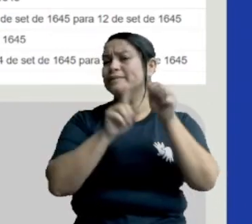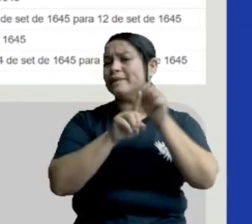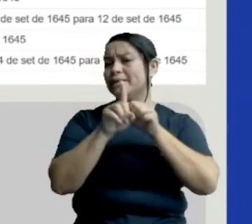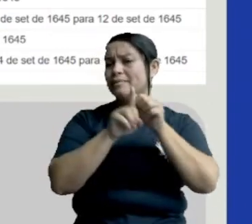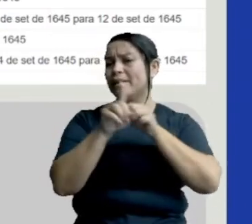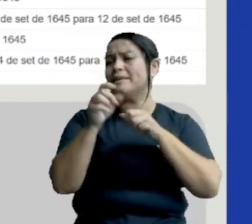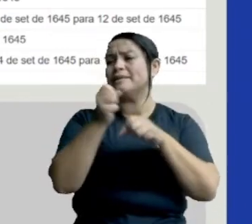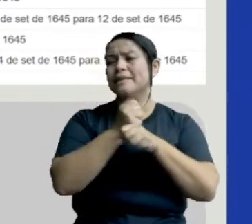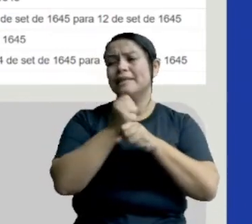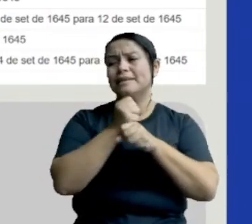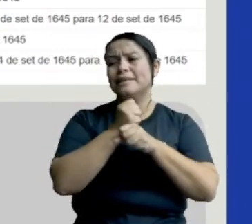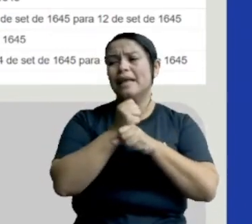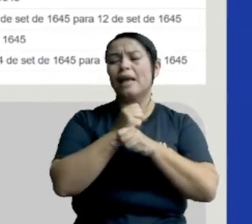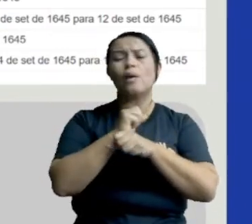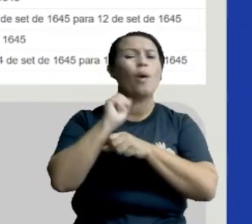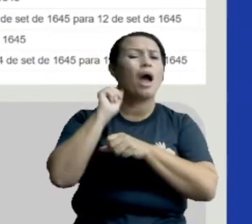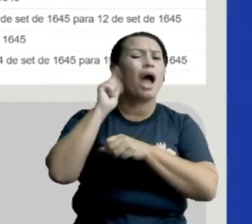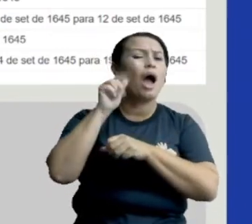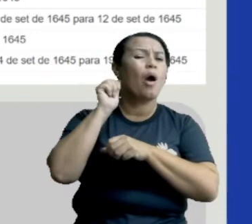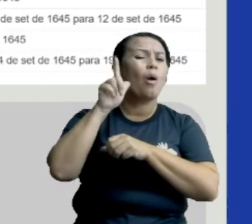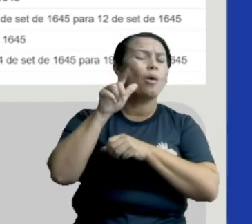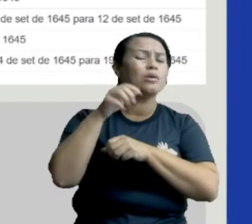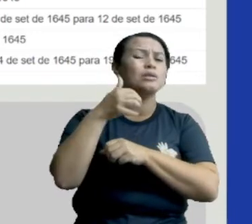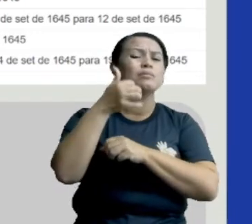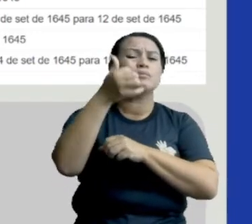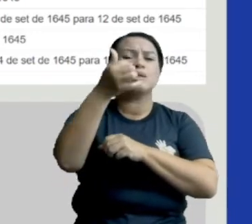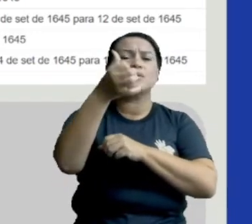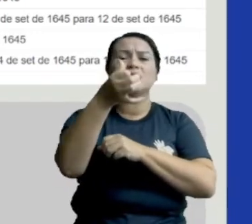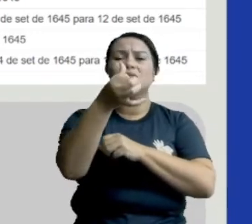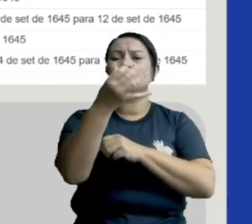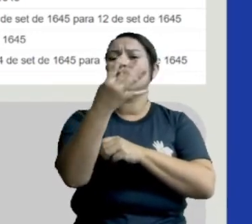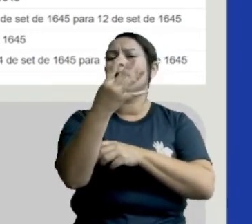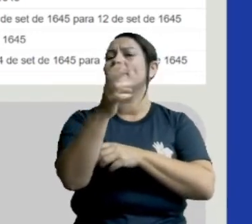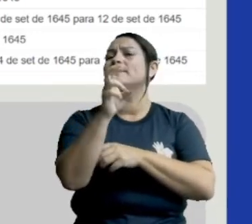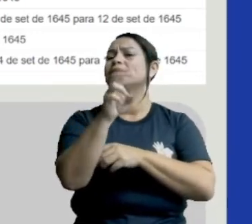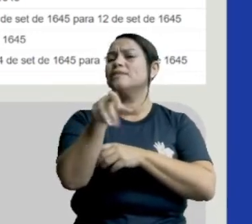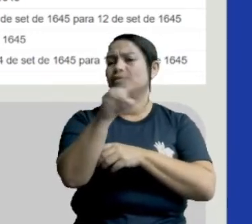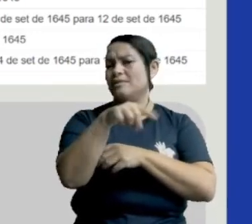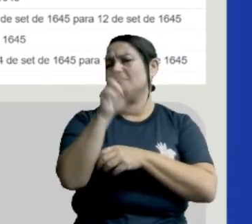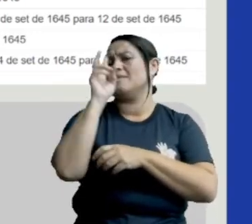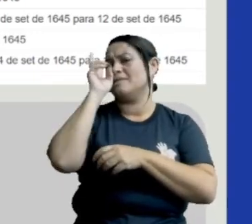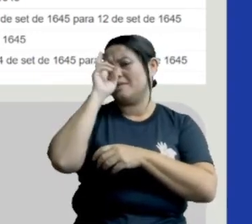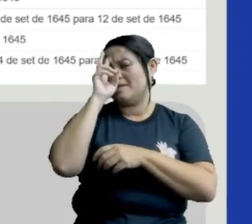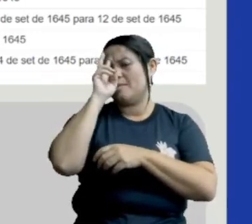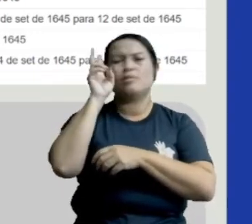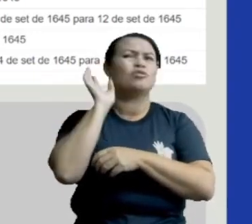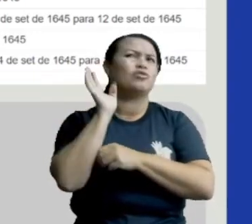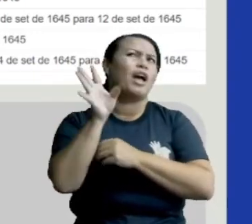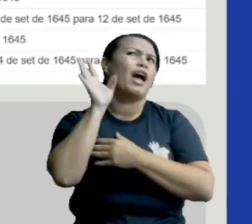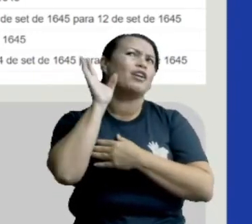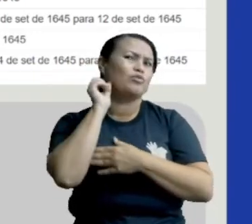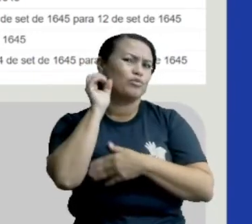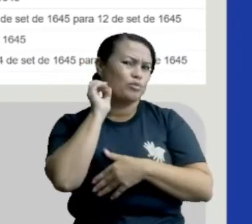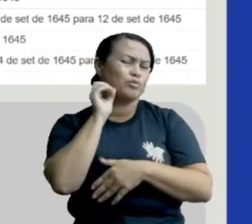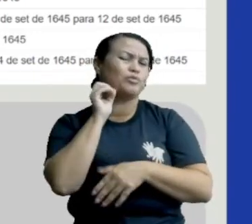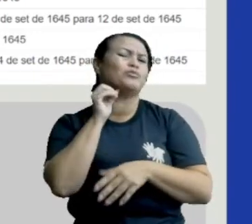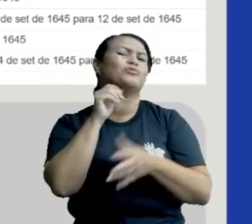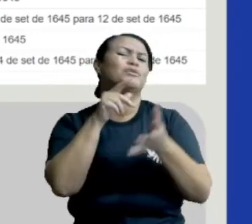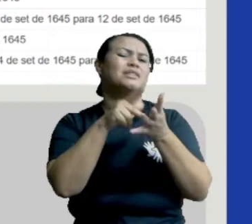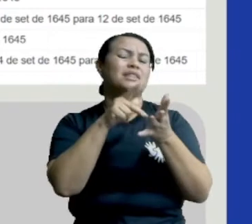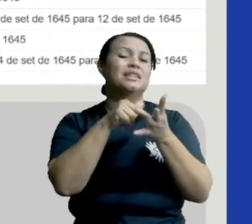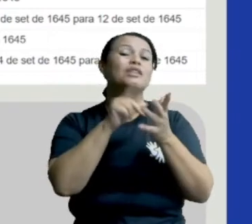nesse ano, agosto de 1645? Vocês devem ter ouvido falar muito